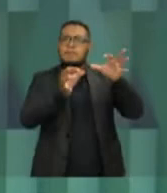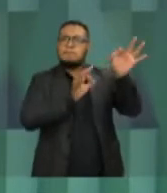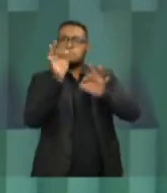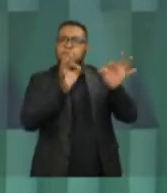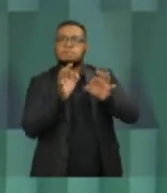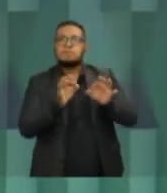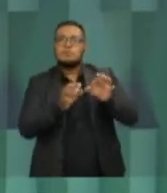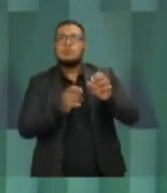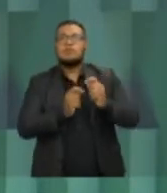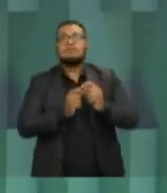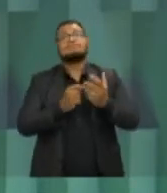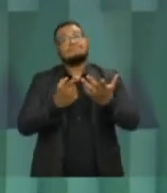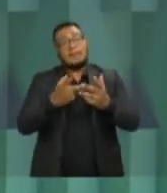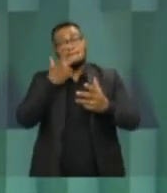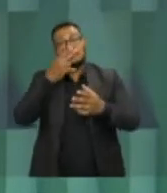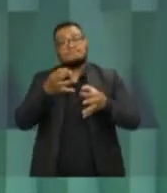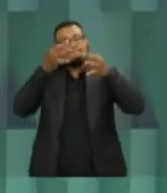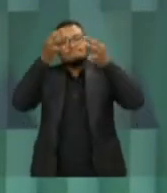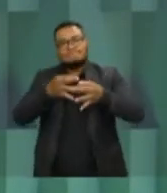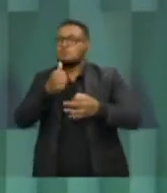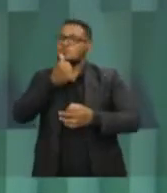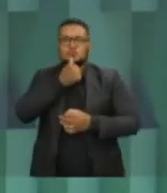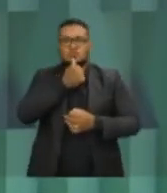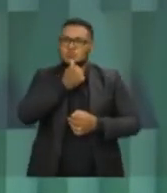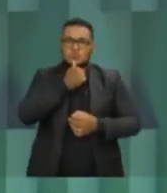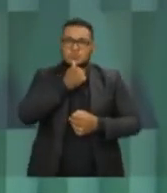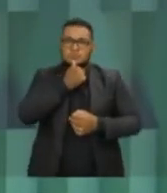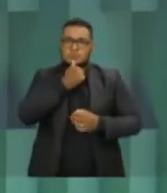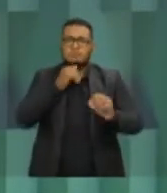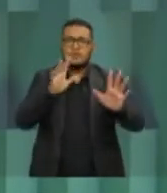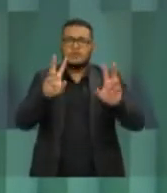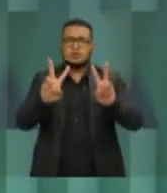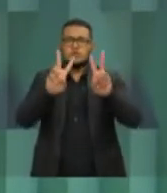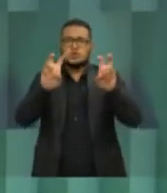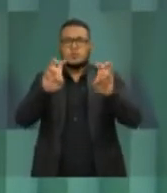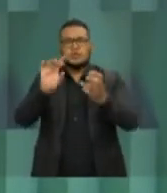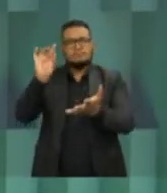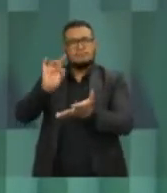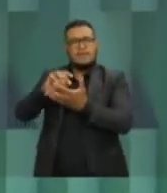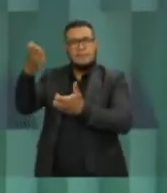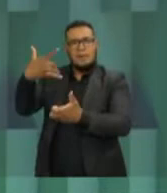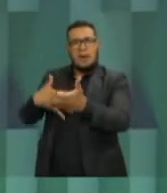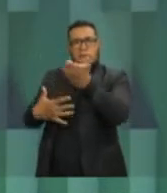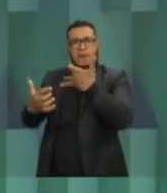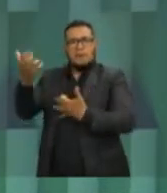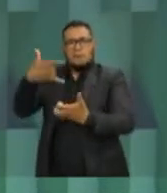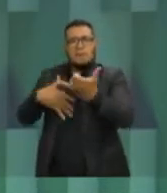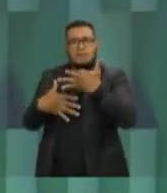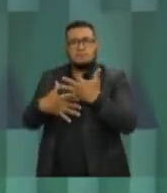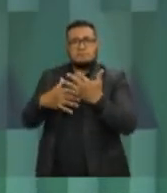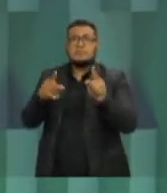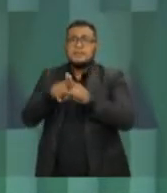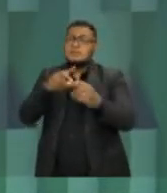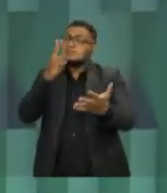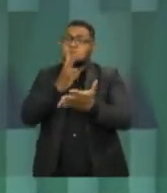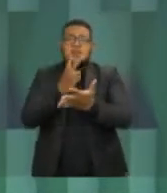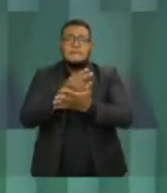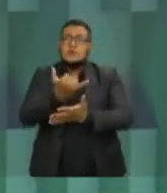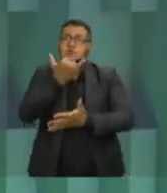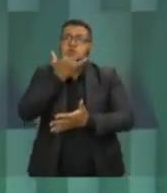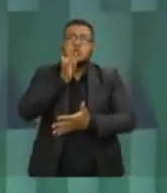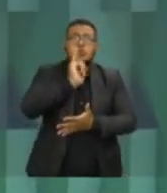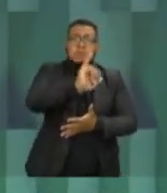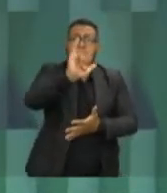é falta de honestidade nessa questão. Com relação às afirmações e até equívocos, eu sempre pedi desculpa, mas eu